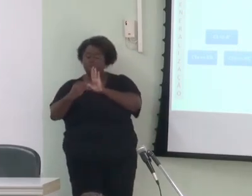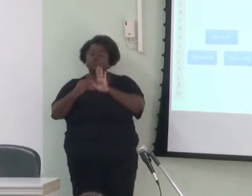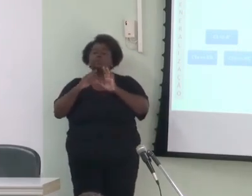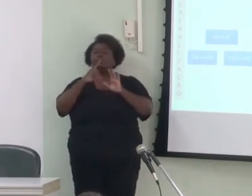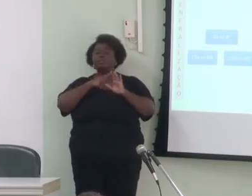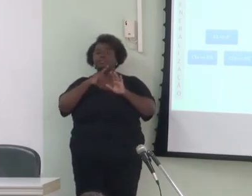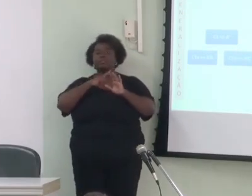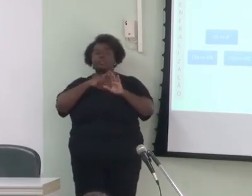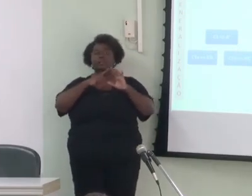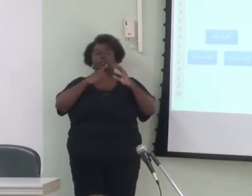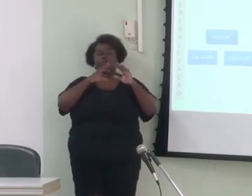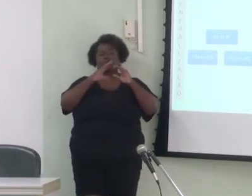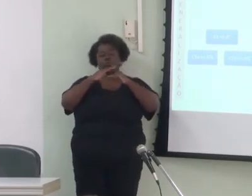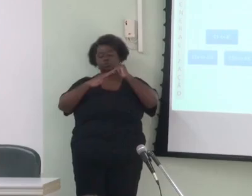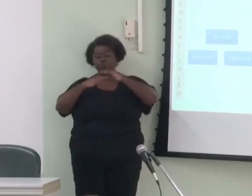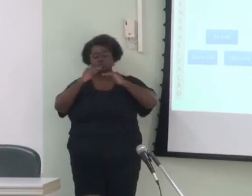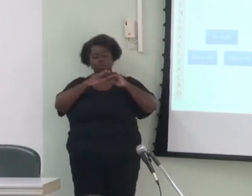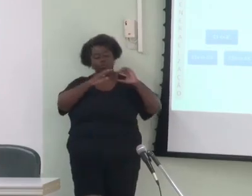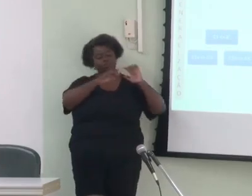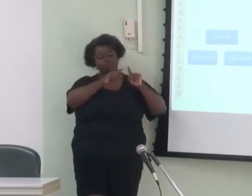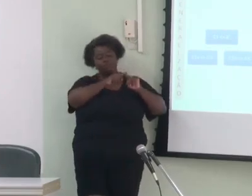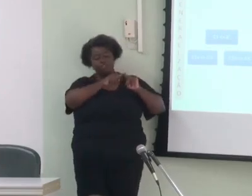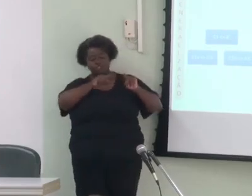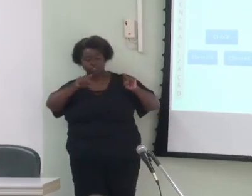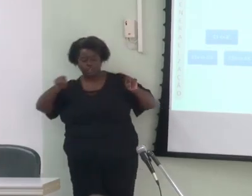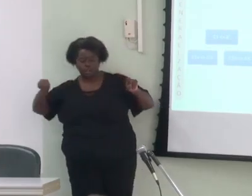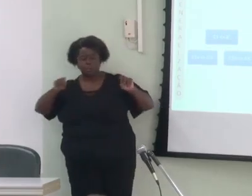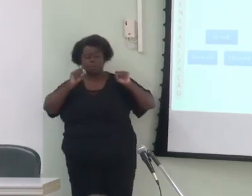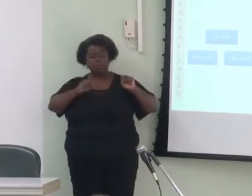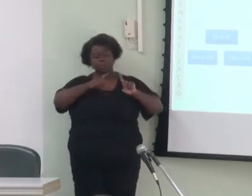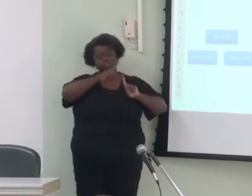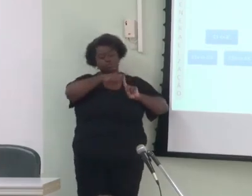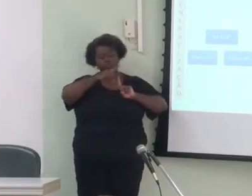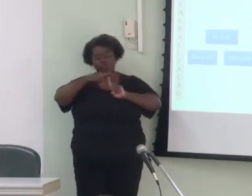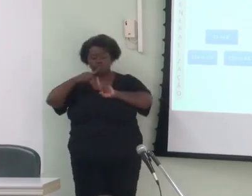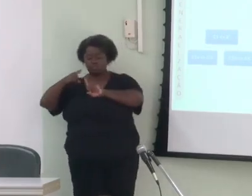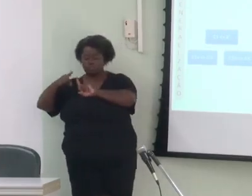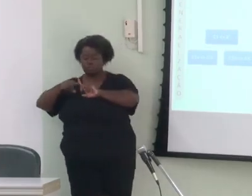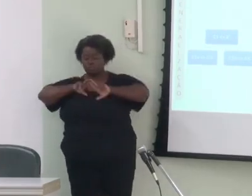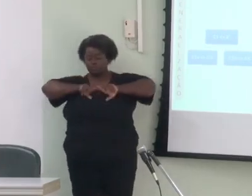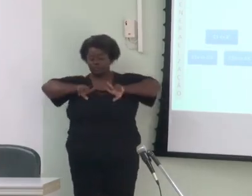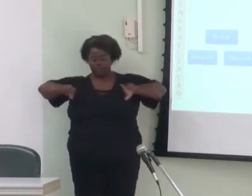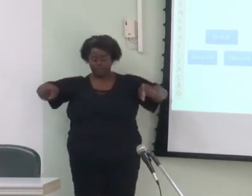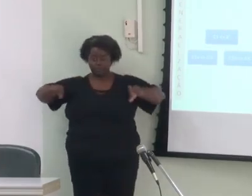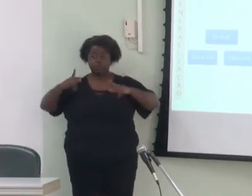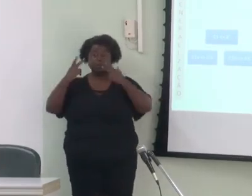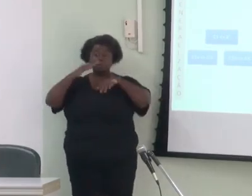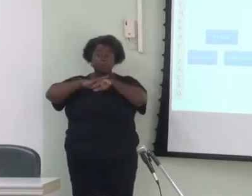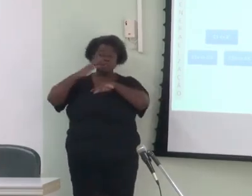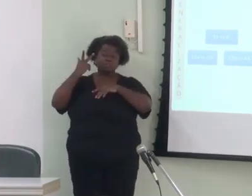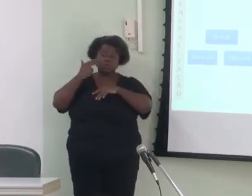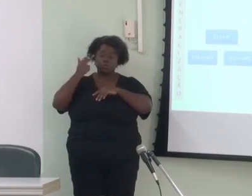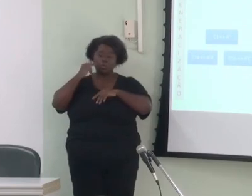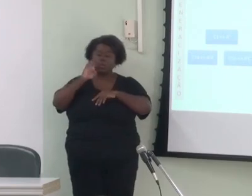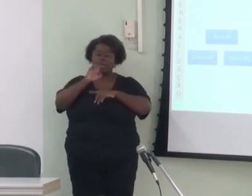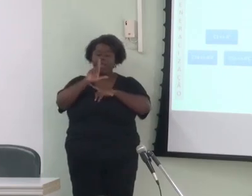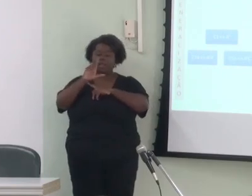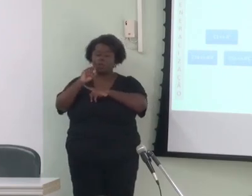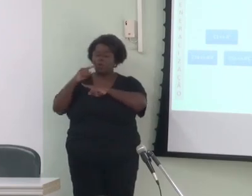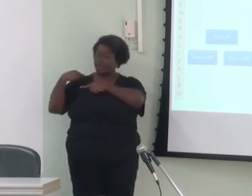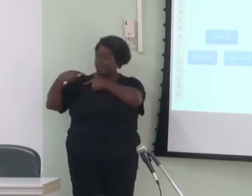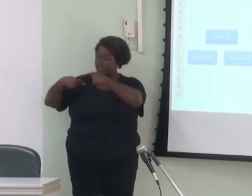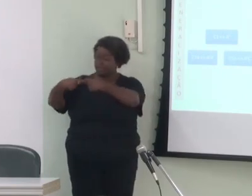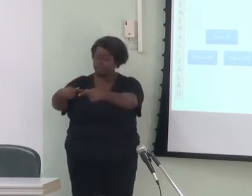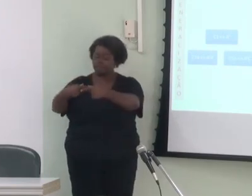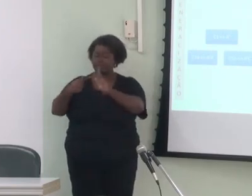elos verticais que podem ser de diversos tipos o mais comumente discutidos são os chamados elos de herança que representam